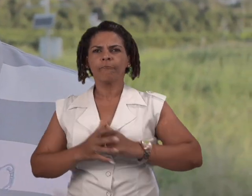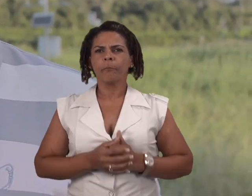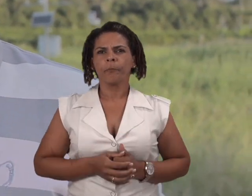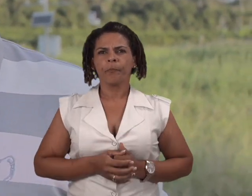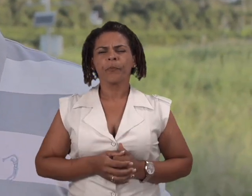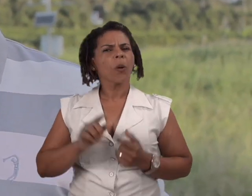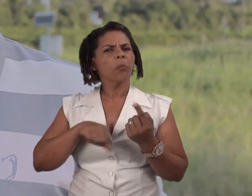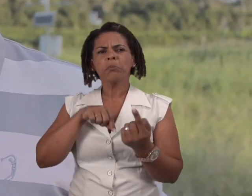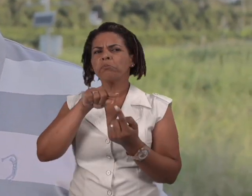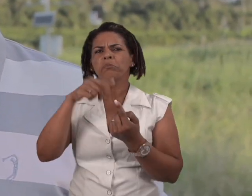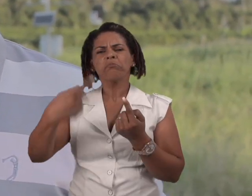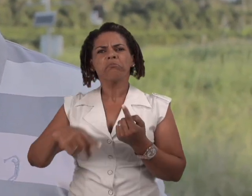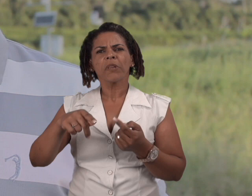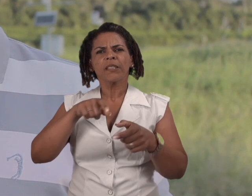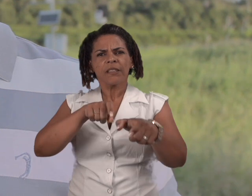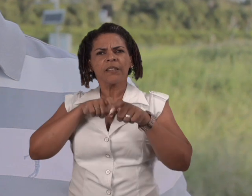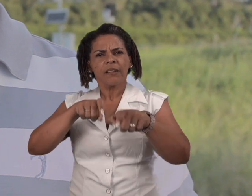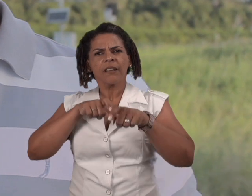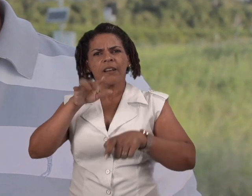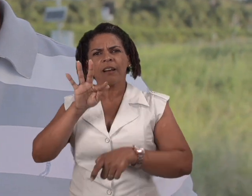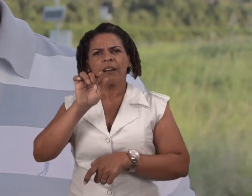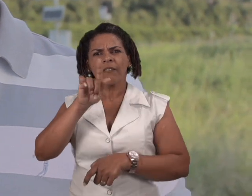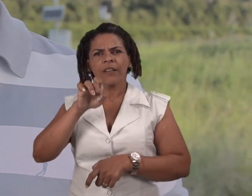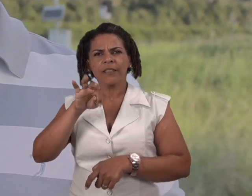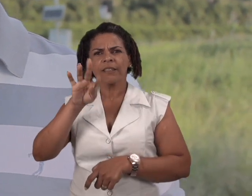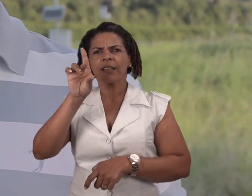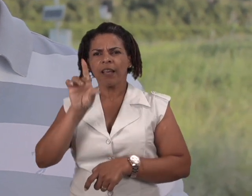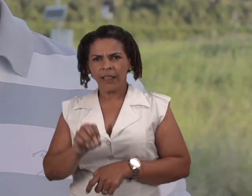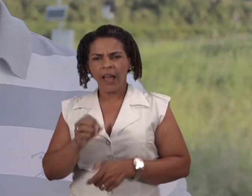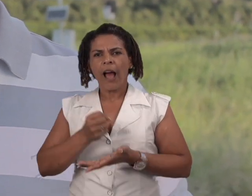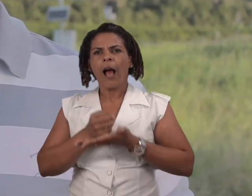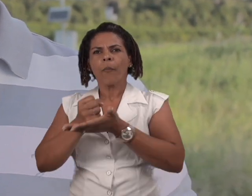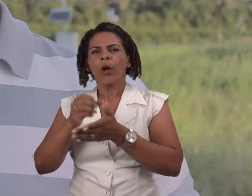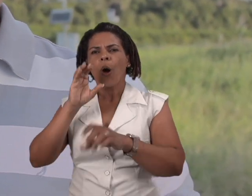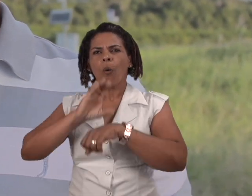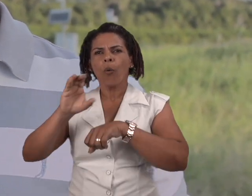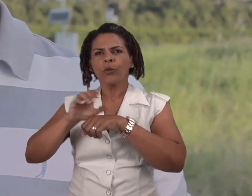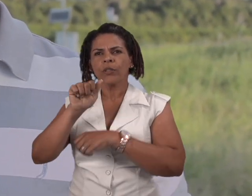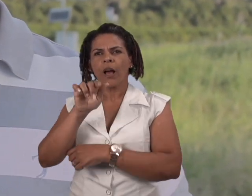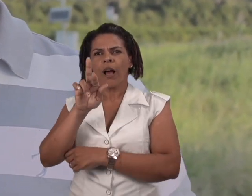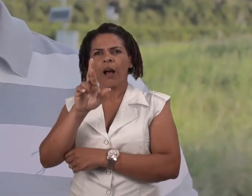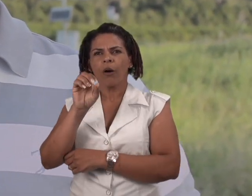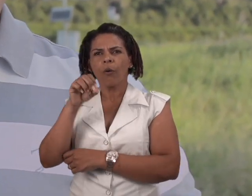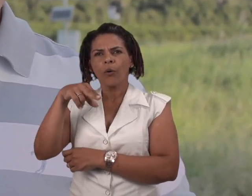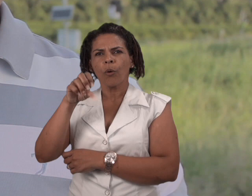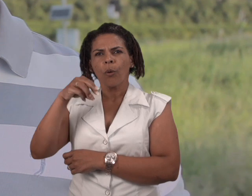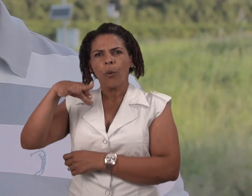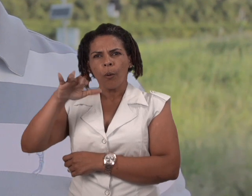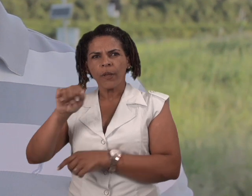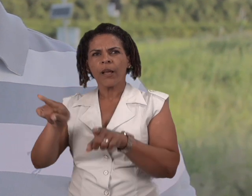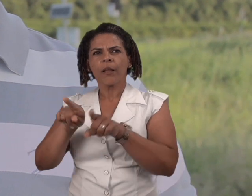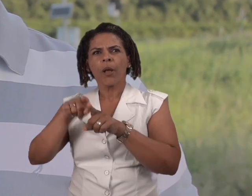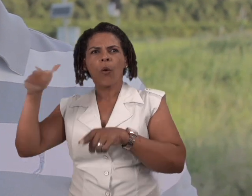de ensino. A finalidade da Fazenda é apoiar o curso de agronomia e outros